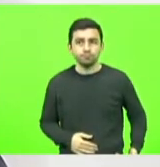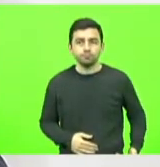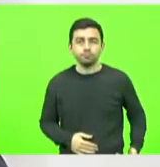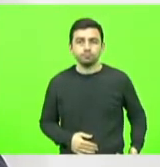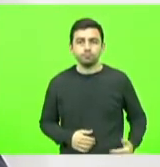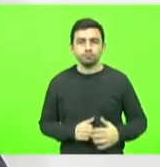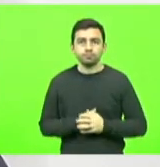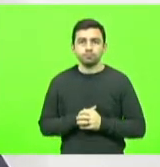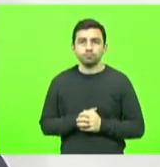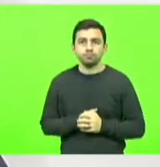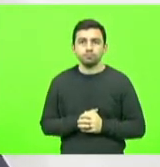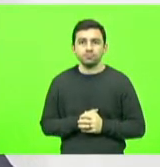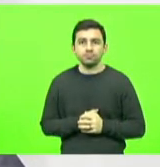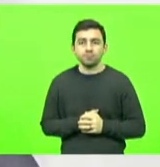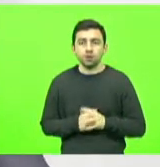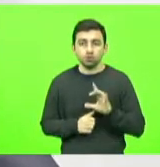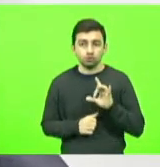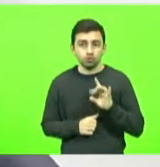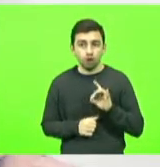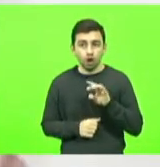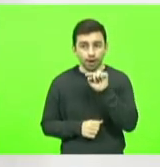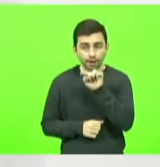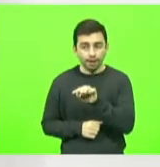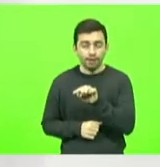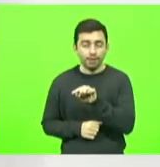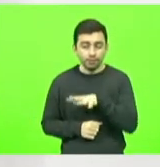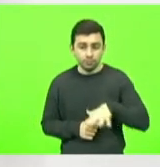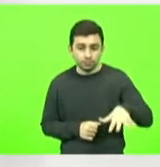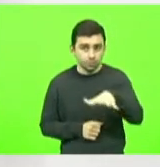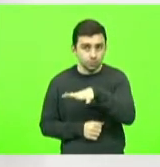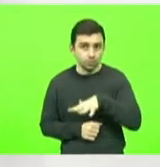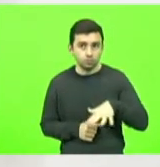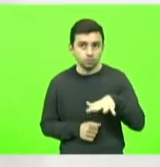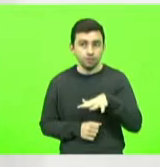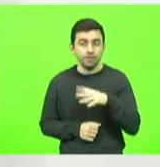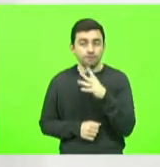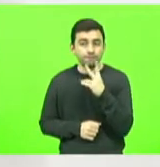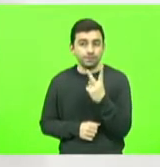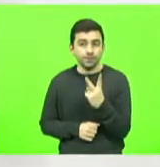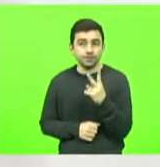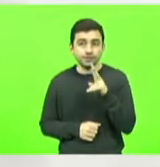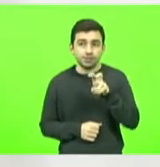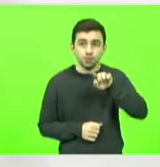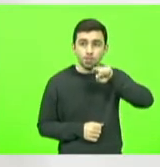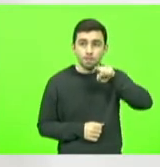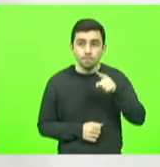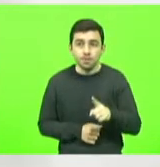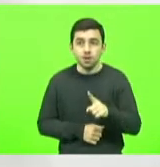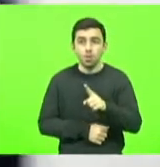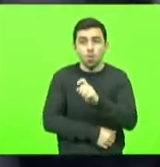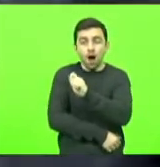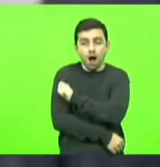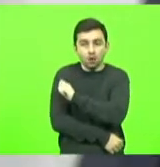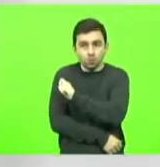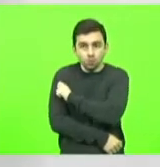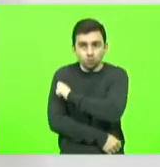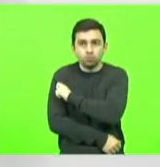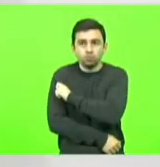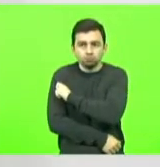Somente nesta edição, 25 mil alunos participaram